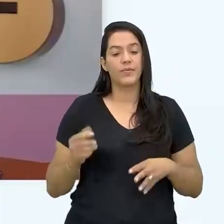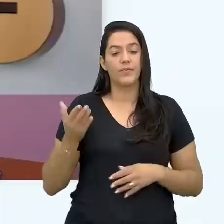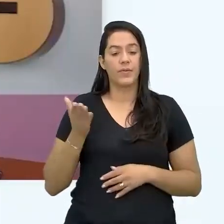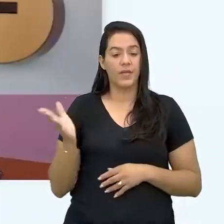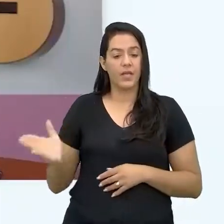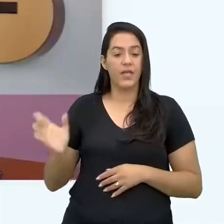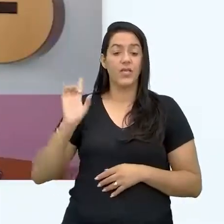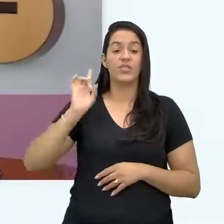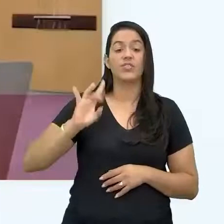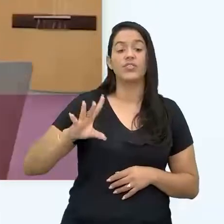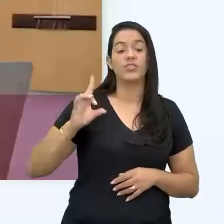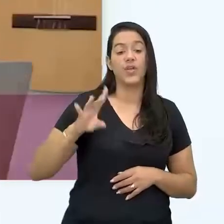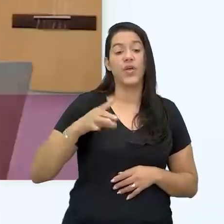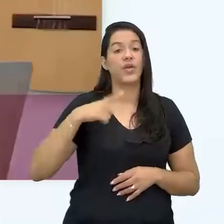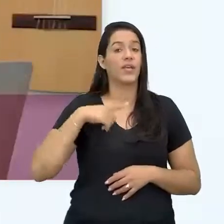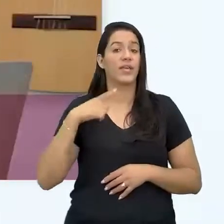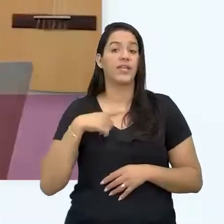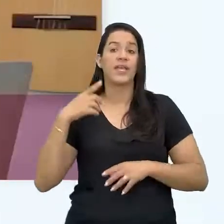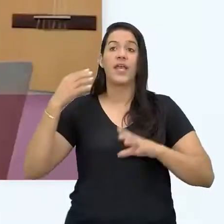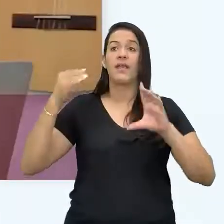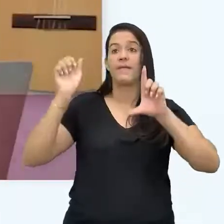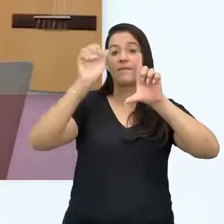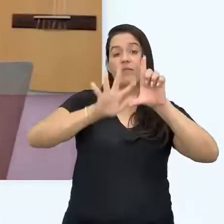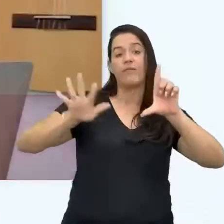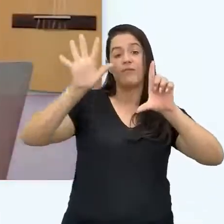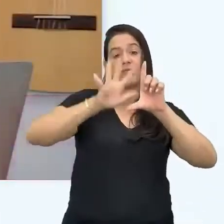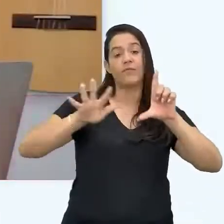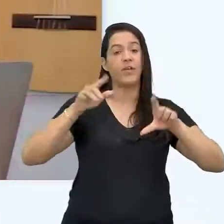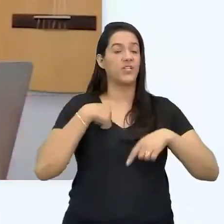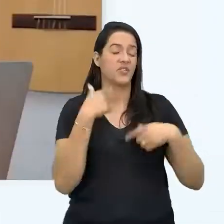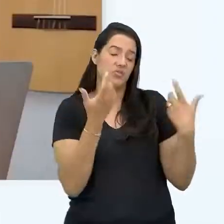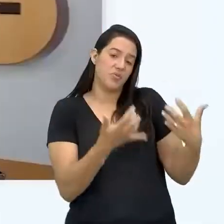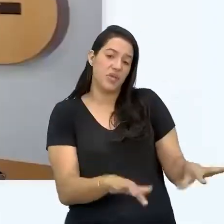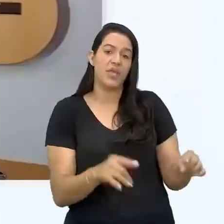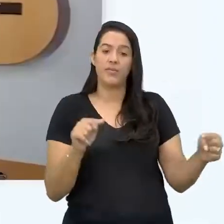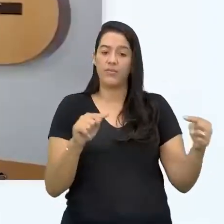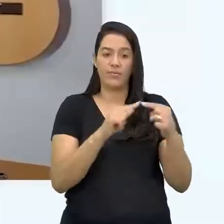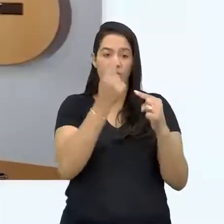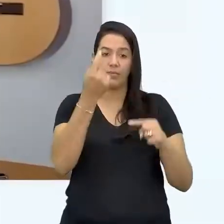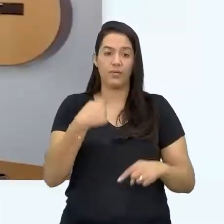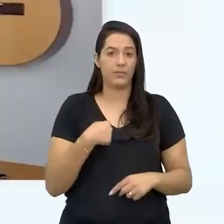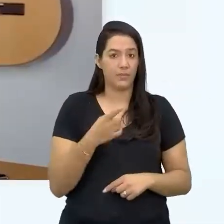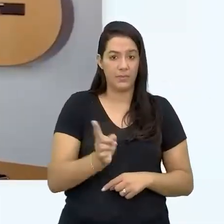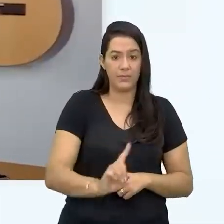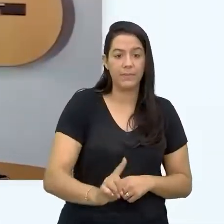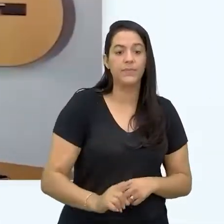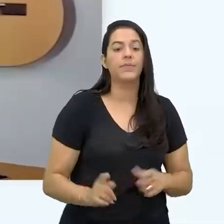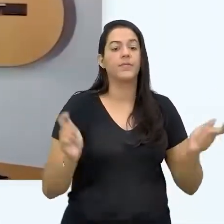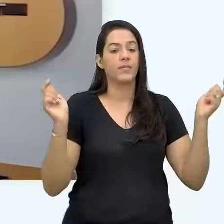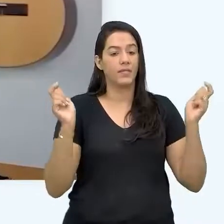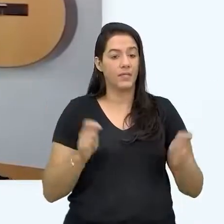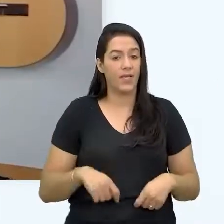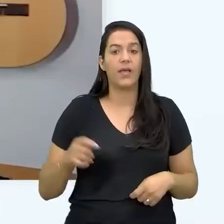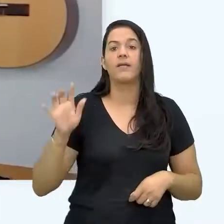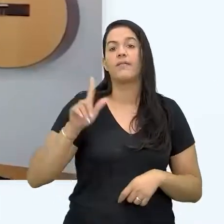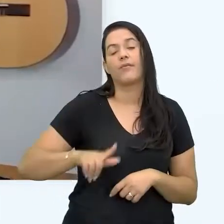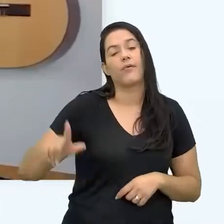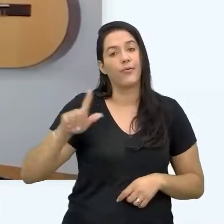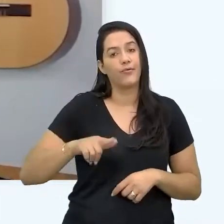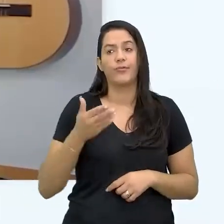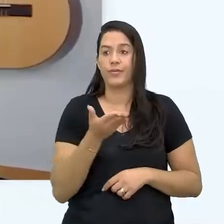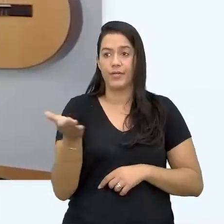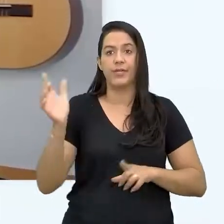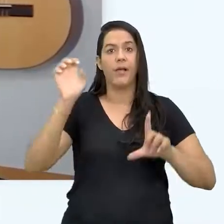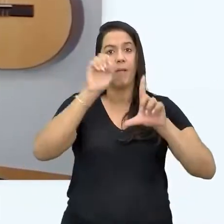Isso aí é coisa pra quem quer ser blogueiro. Isso aí é coisa pra quem quer ser influencer. Se eu não quiser, não serve pra mim. Gente, é claro que os blogueiros, é claro que os influencers,